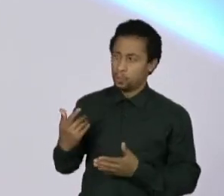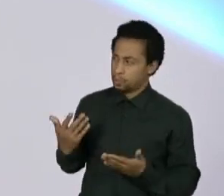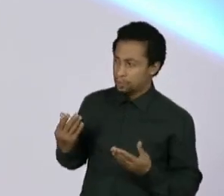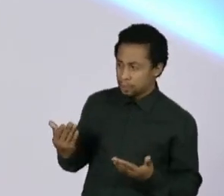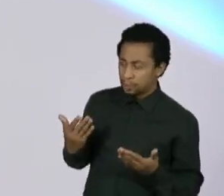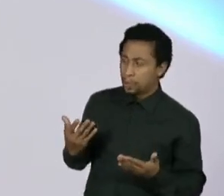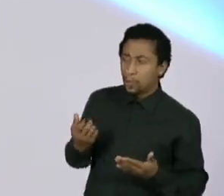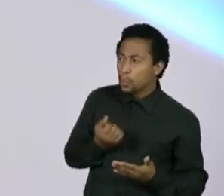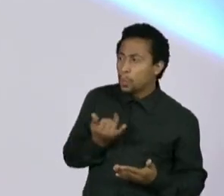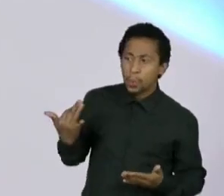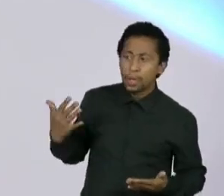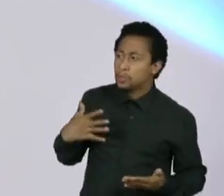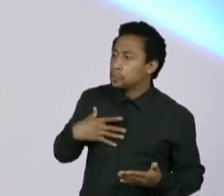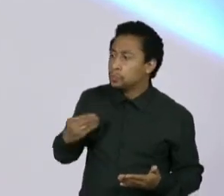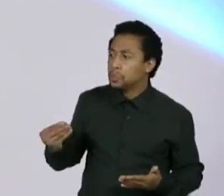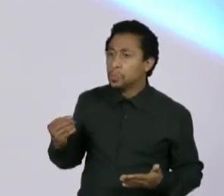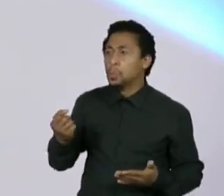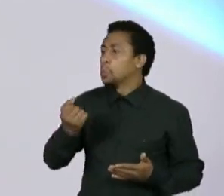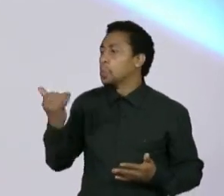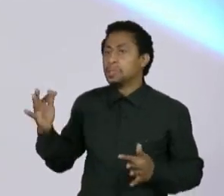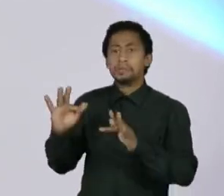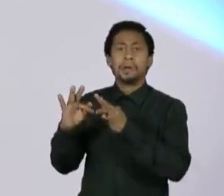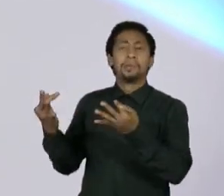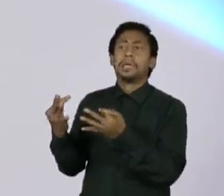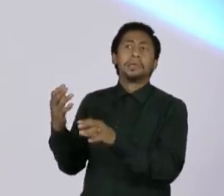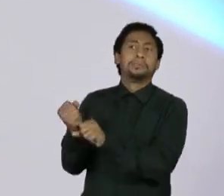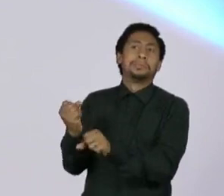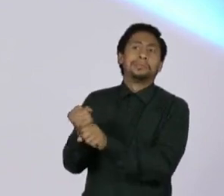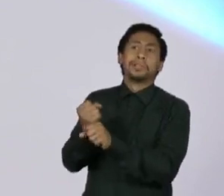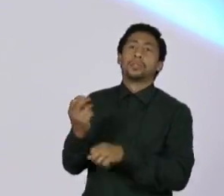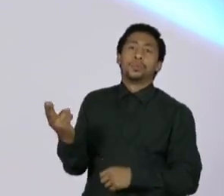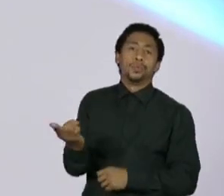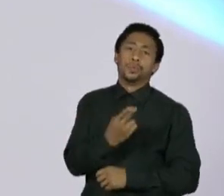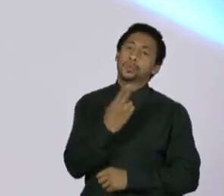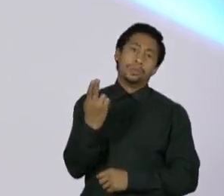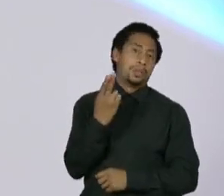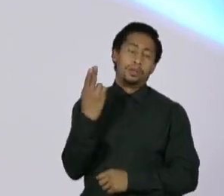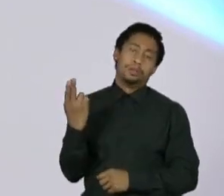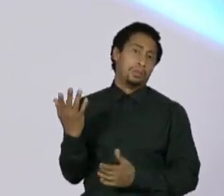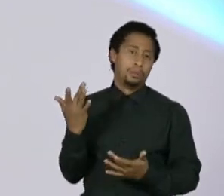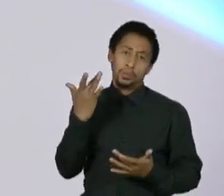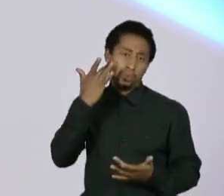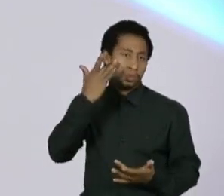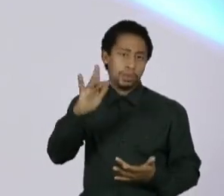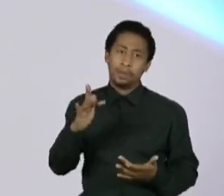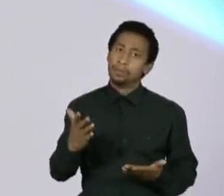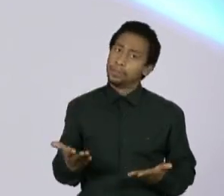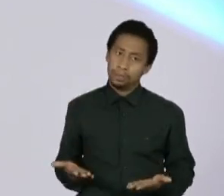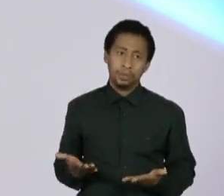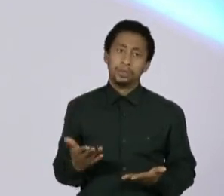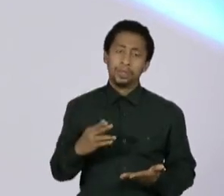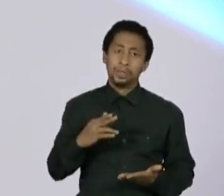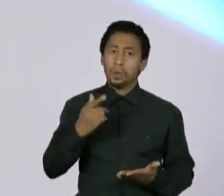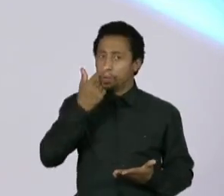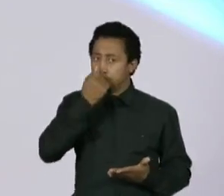numerar quantas famílias ele tem, a pessoa que